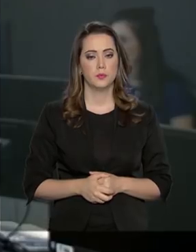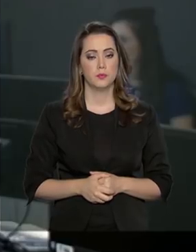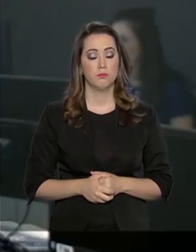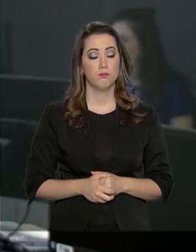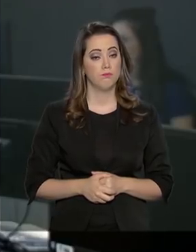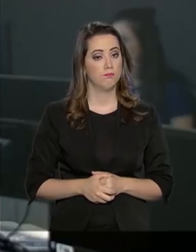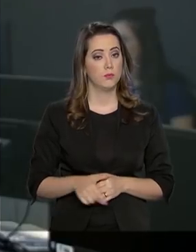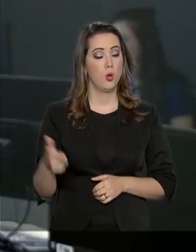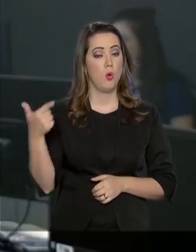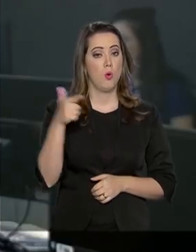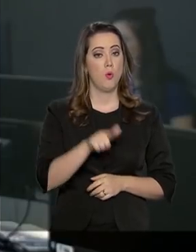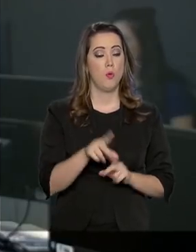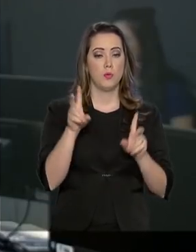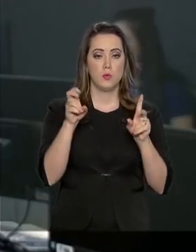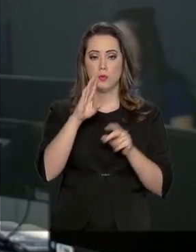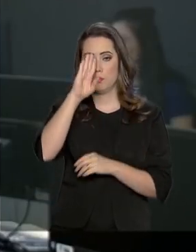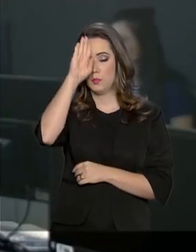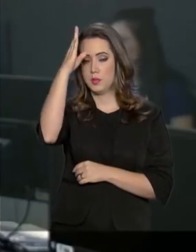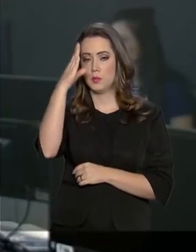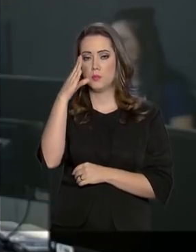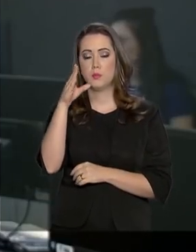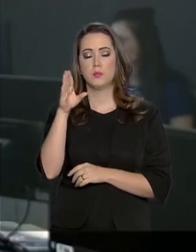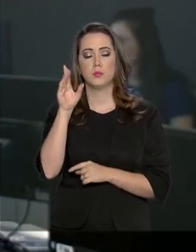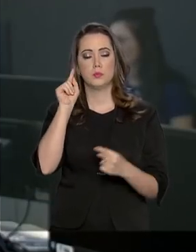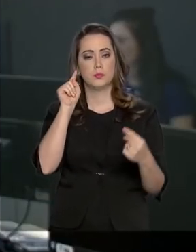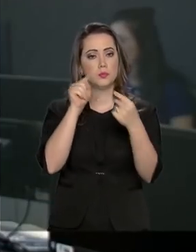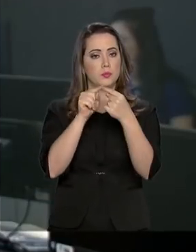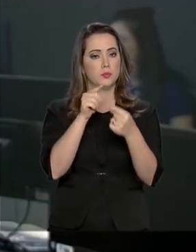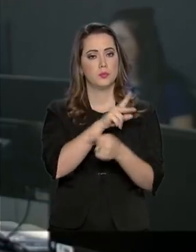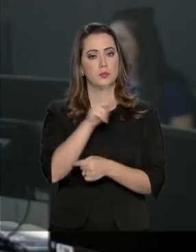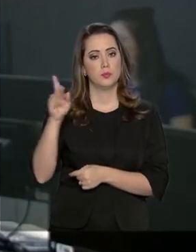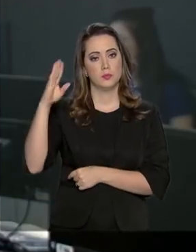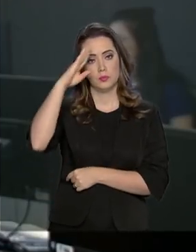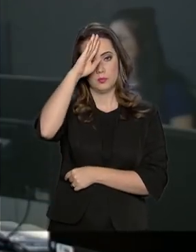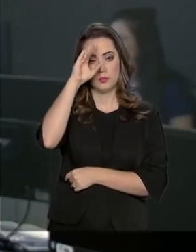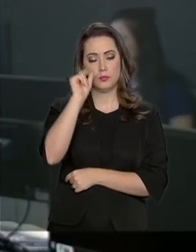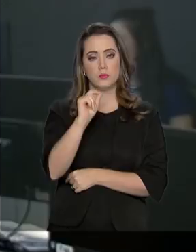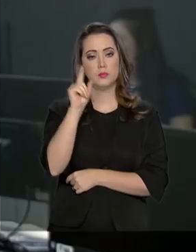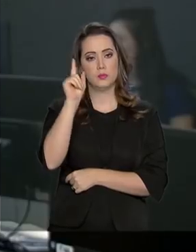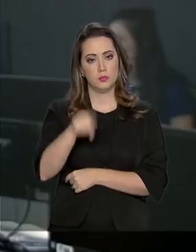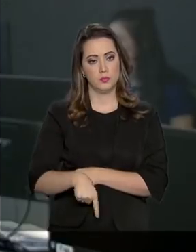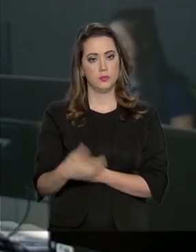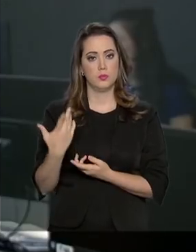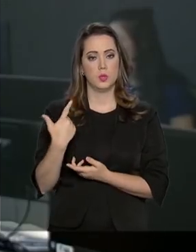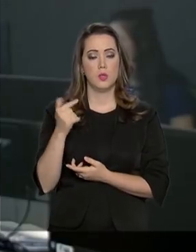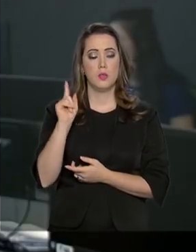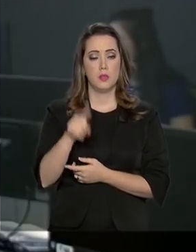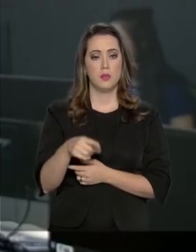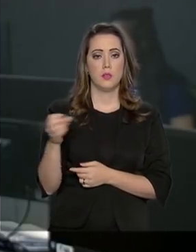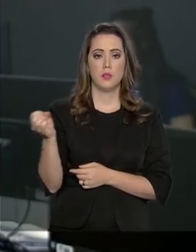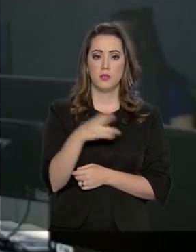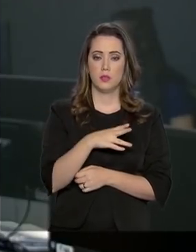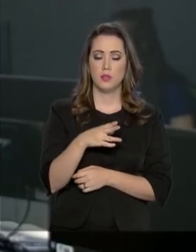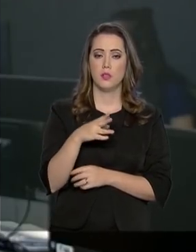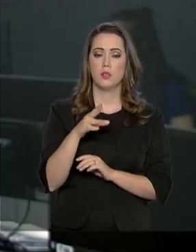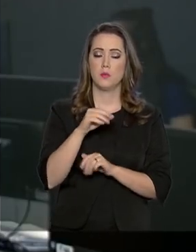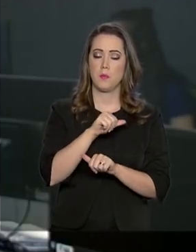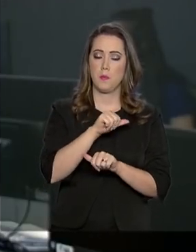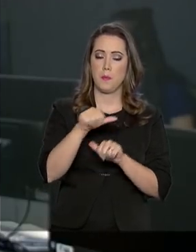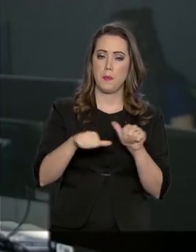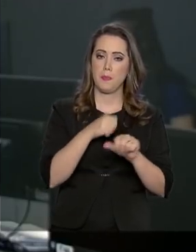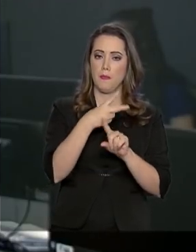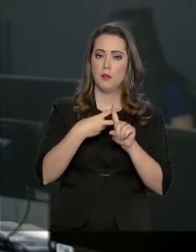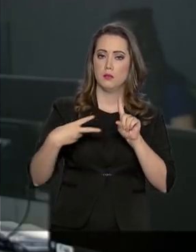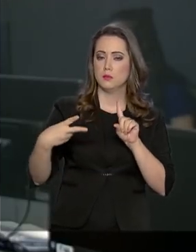Outro assunto que é considerado prioridade para o presidente da República e para todo o governo, naturalmente, é a reforma da Previdência. O